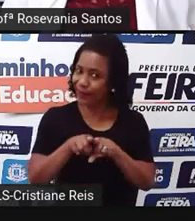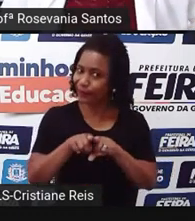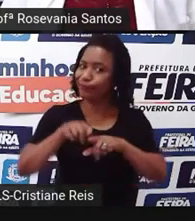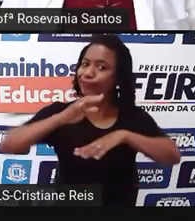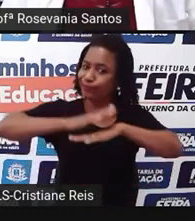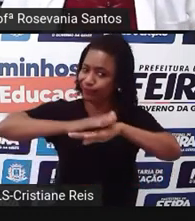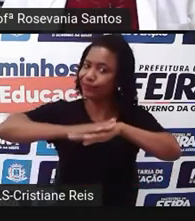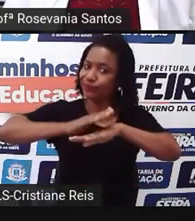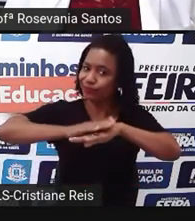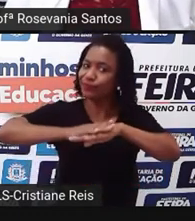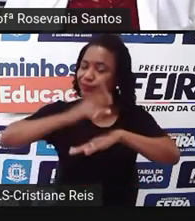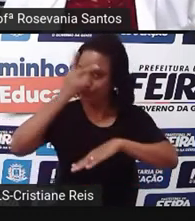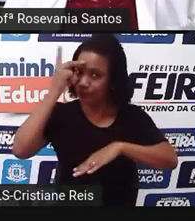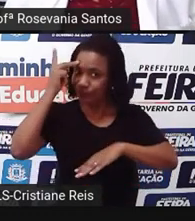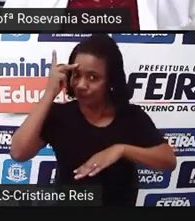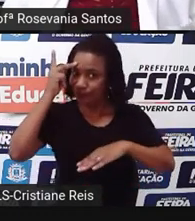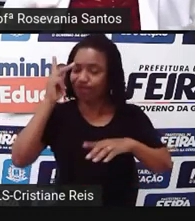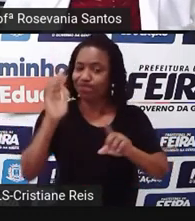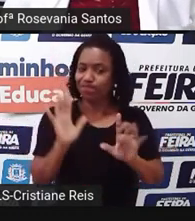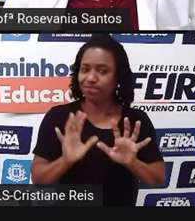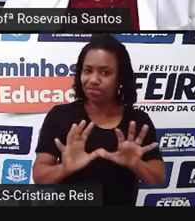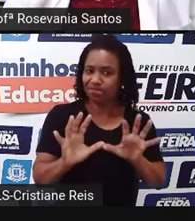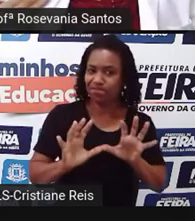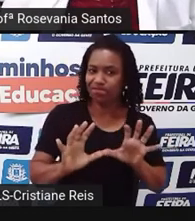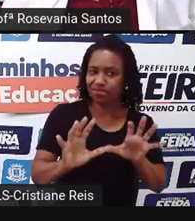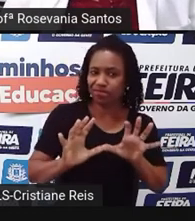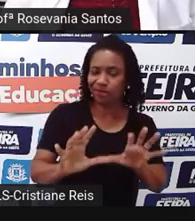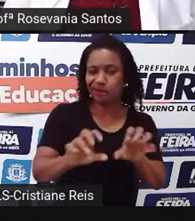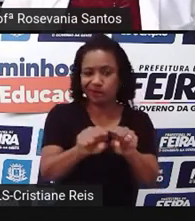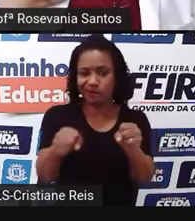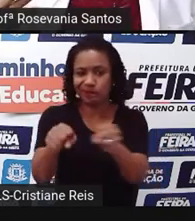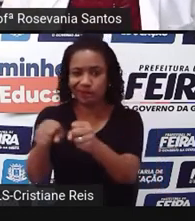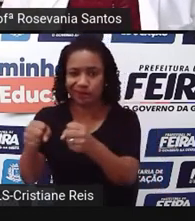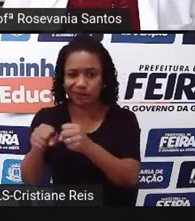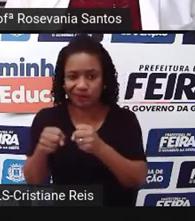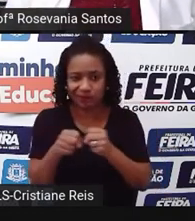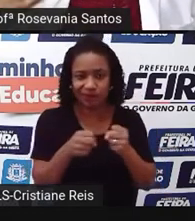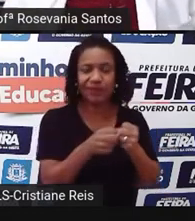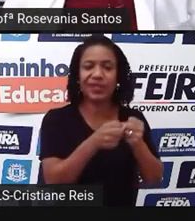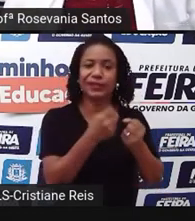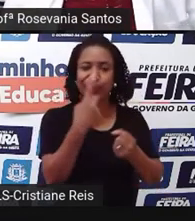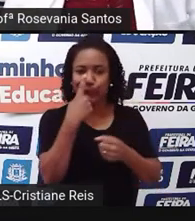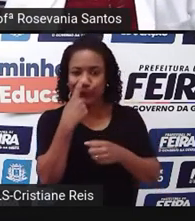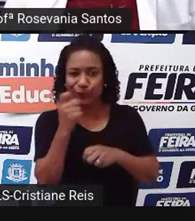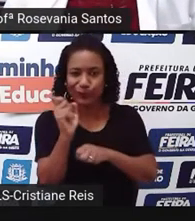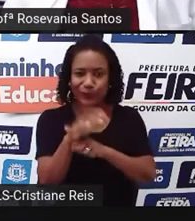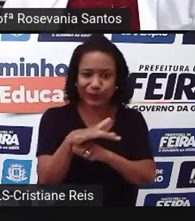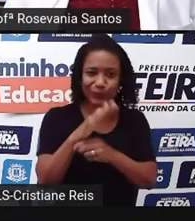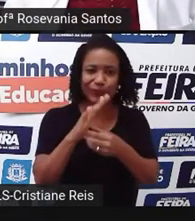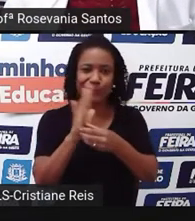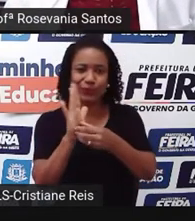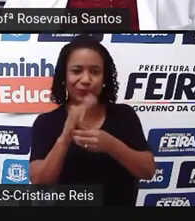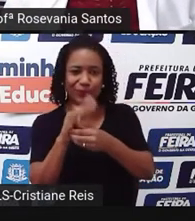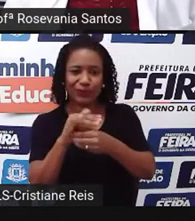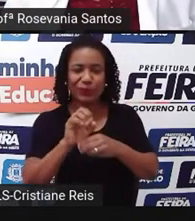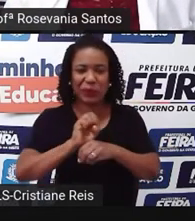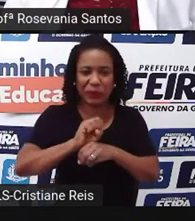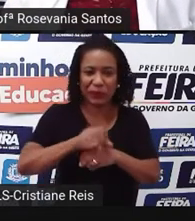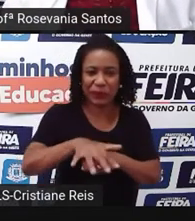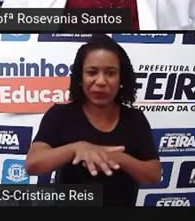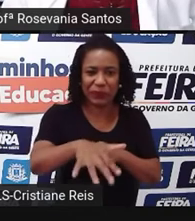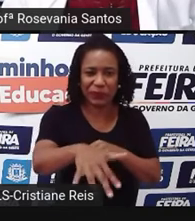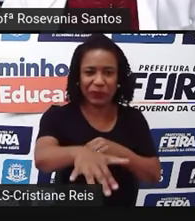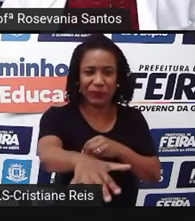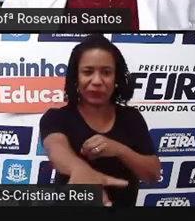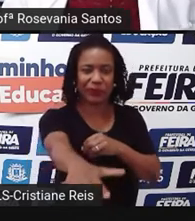não podemos deixar de falar da ação humana, se é degradado, se tem muito lixo, se recebe esgoto, se tem uma série de coisas, claro que também vai interferir